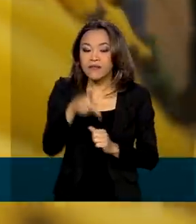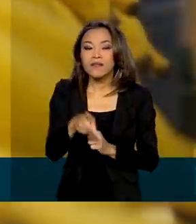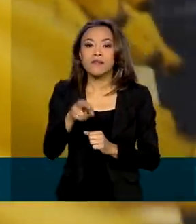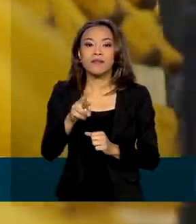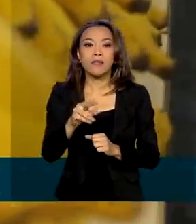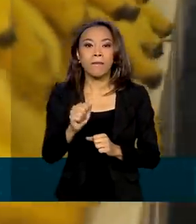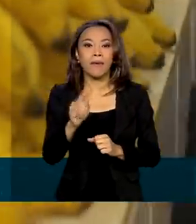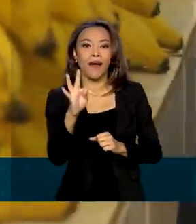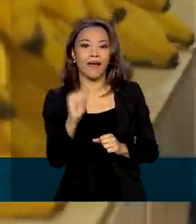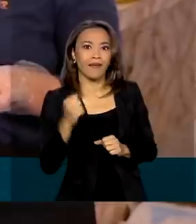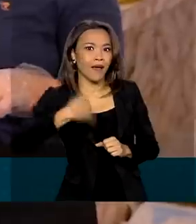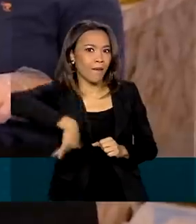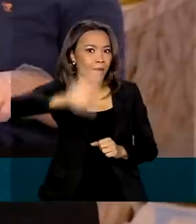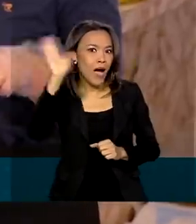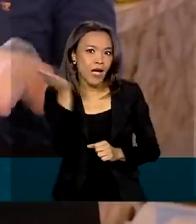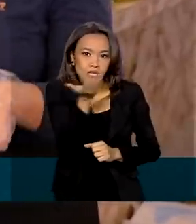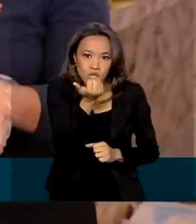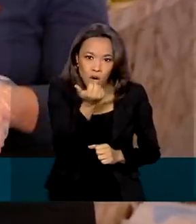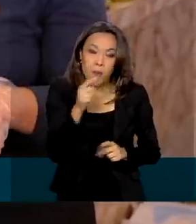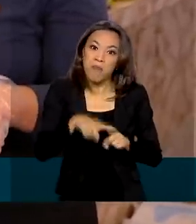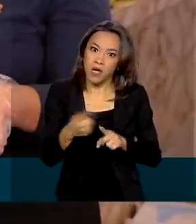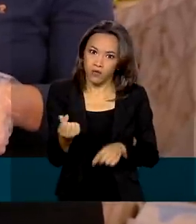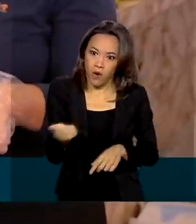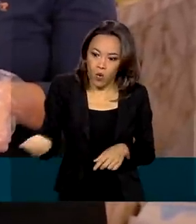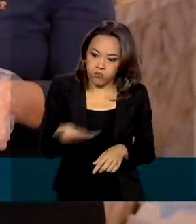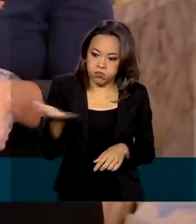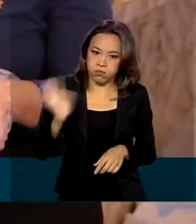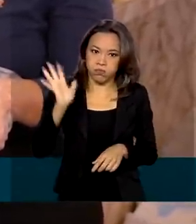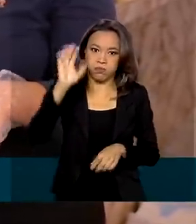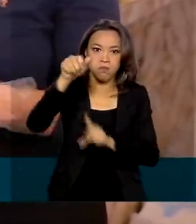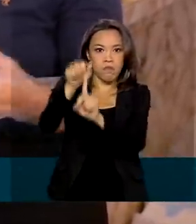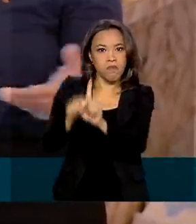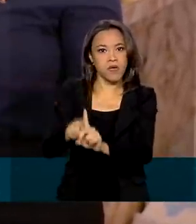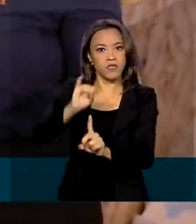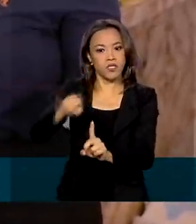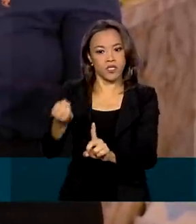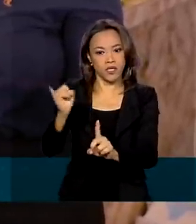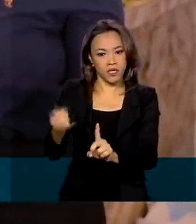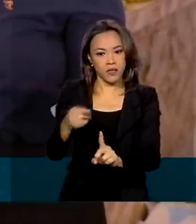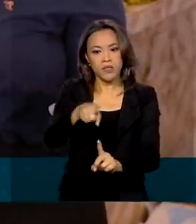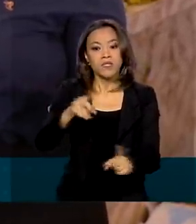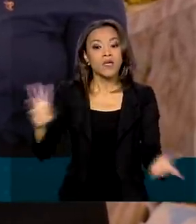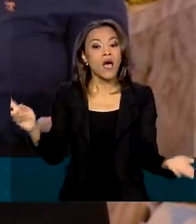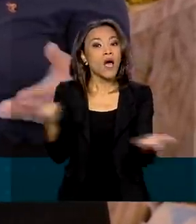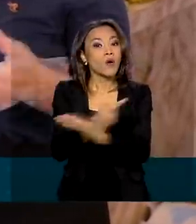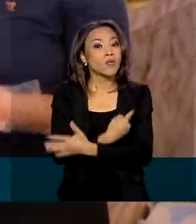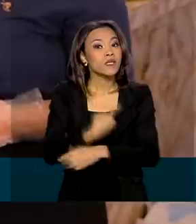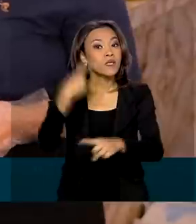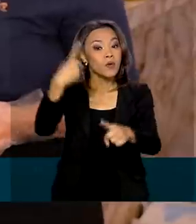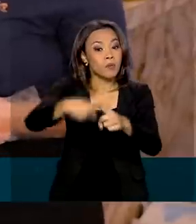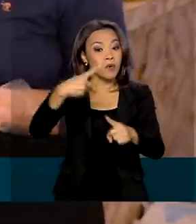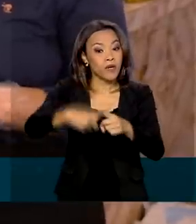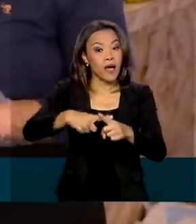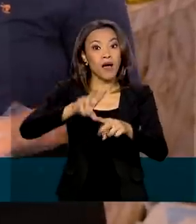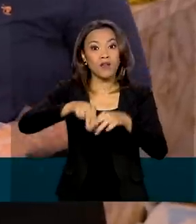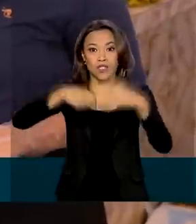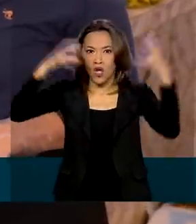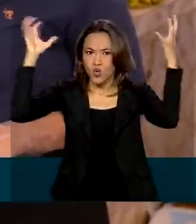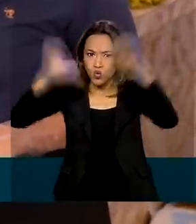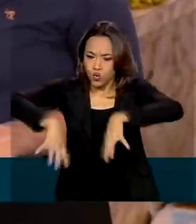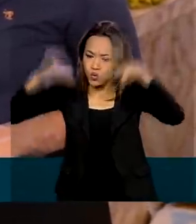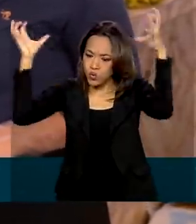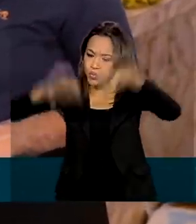consumidas pelos brasileiros. Mas o preço subiu agora em janeiro nas Seasas. Isso aconteceu devido às fortes chuvas nas